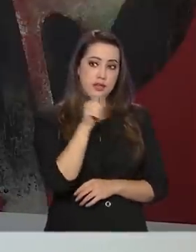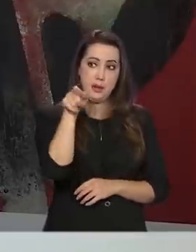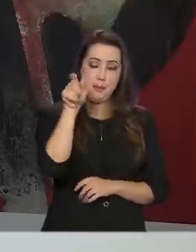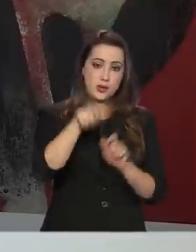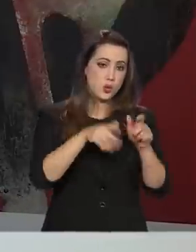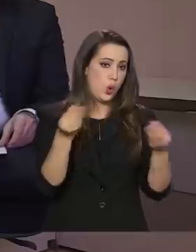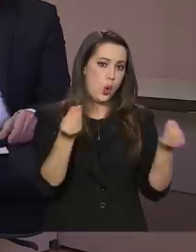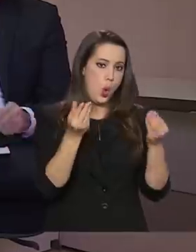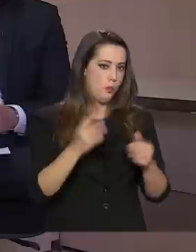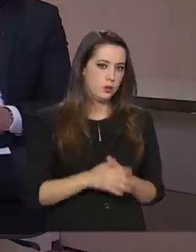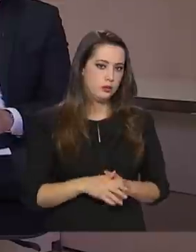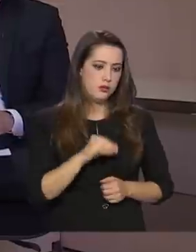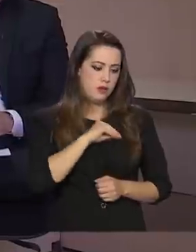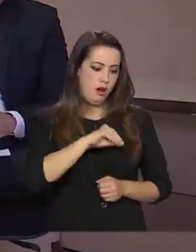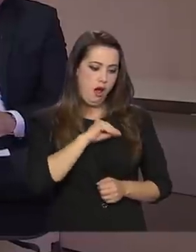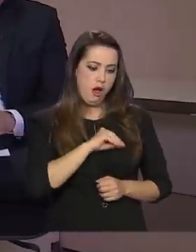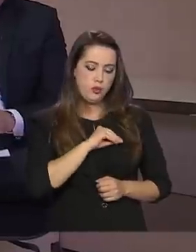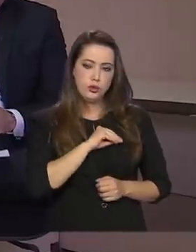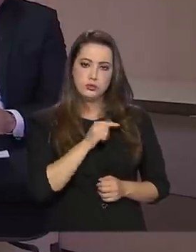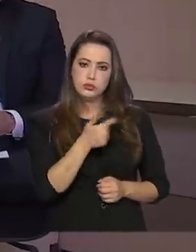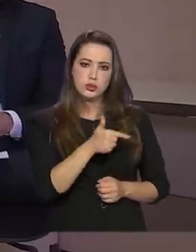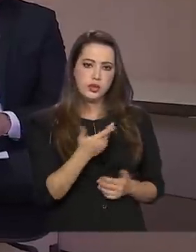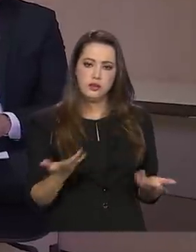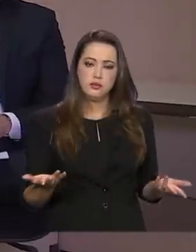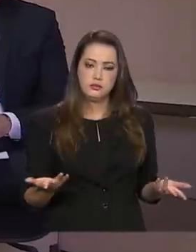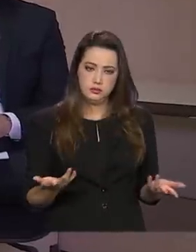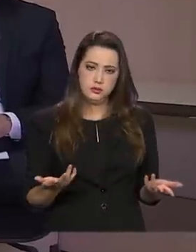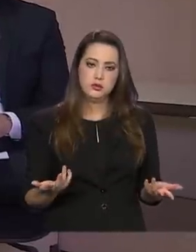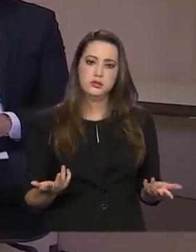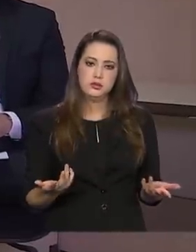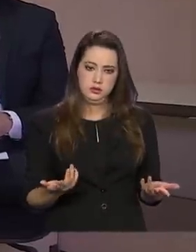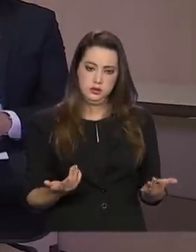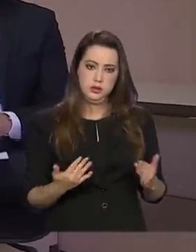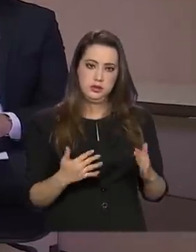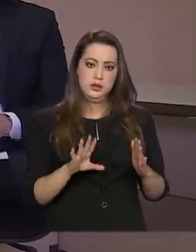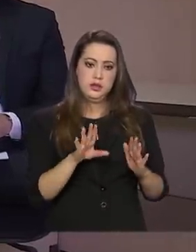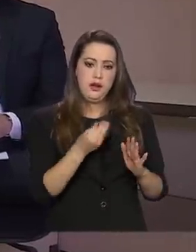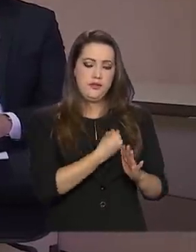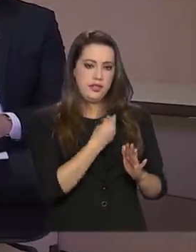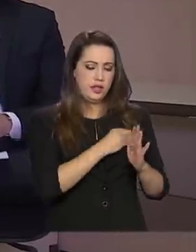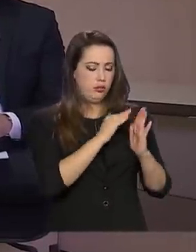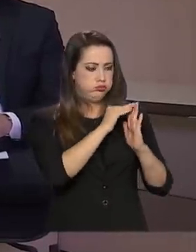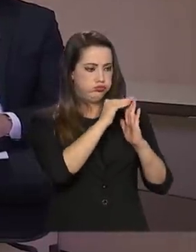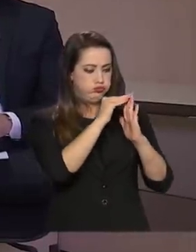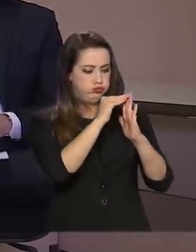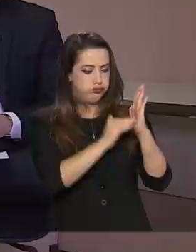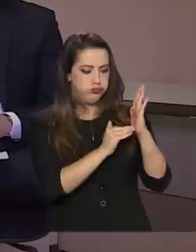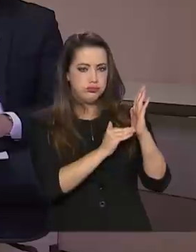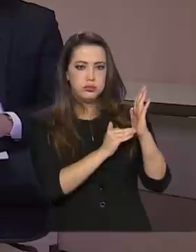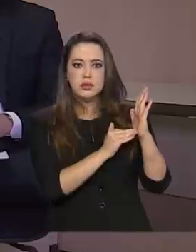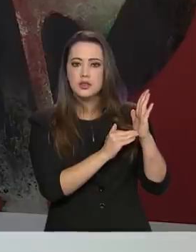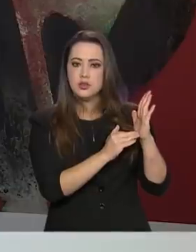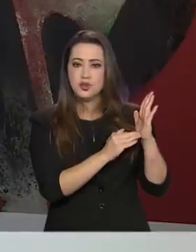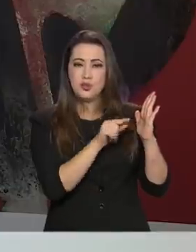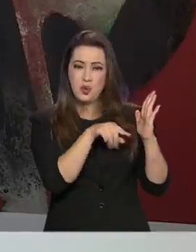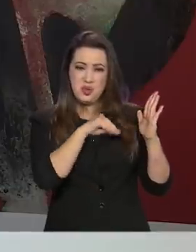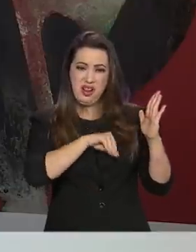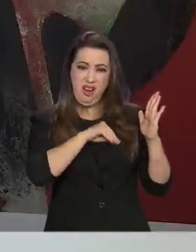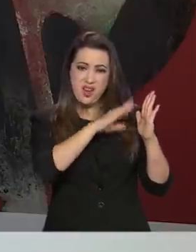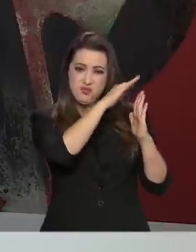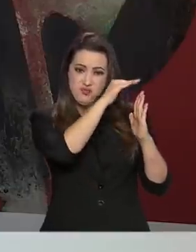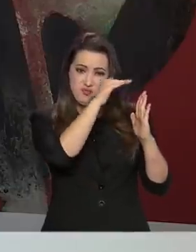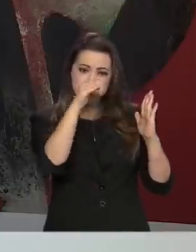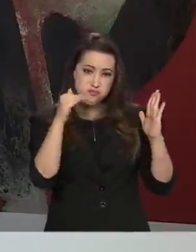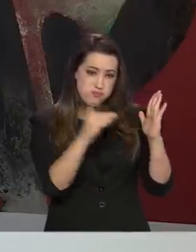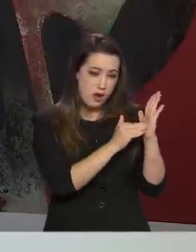totalmente desalentado. Ele cairia, de padrão de vida dele, cairia muito, muito fortemente. Então, o